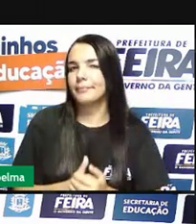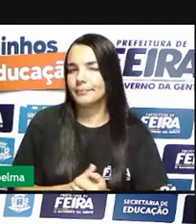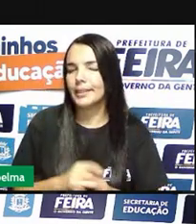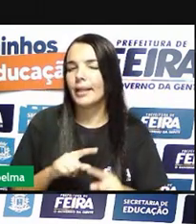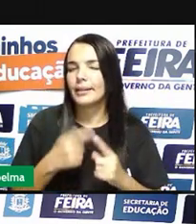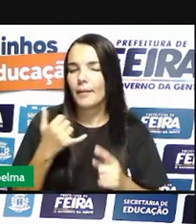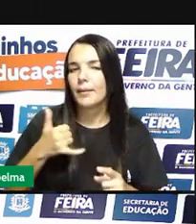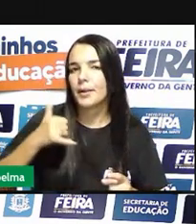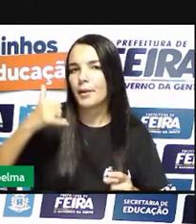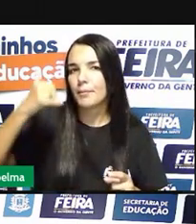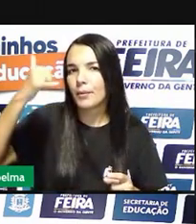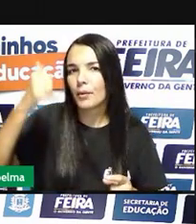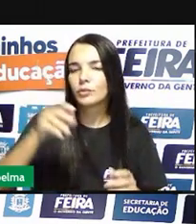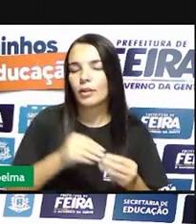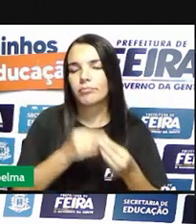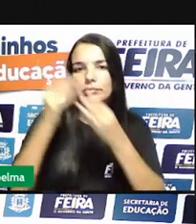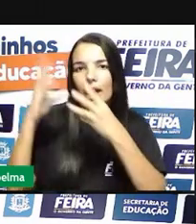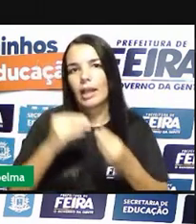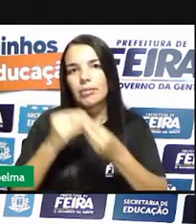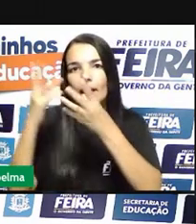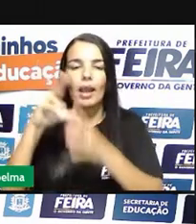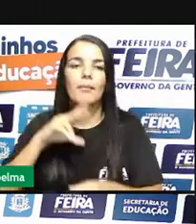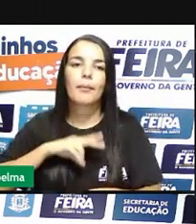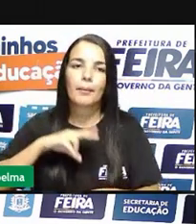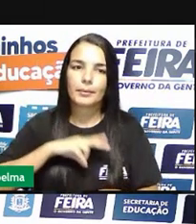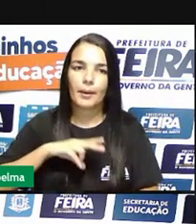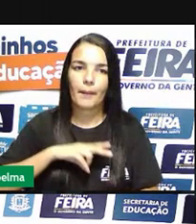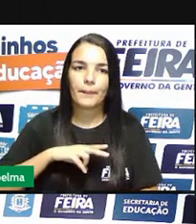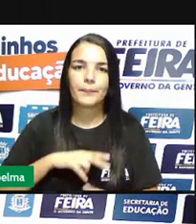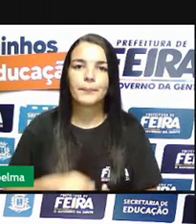impostos arrecadados aí pela coroa portuguesa.